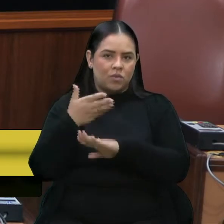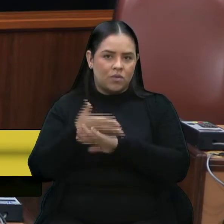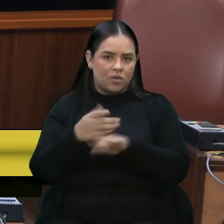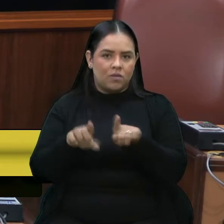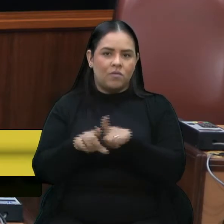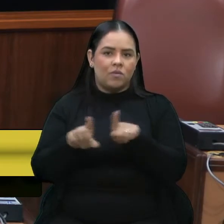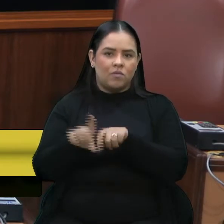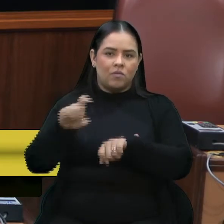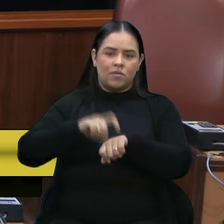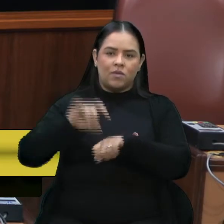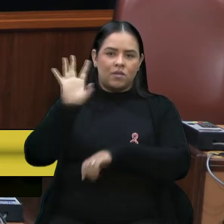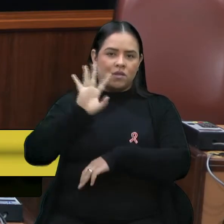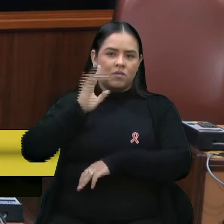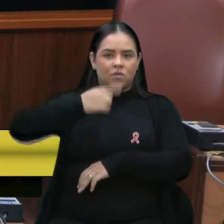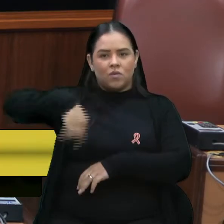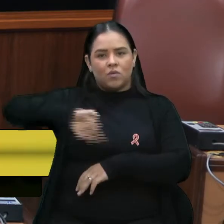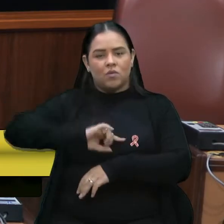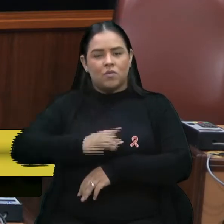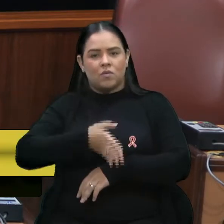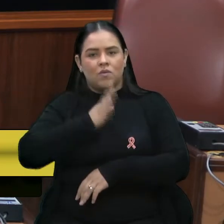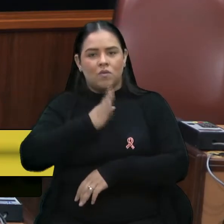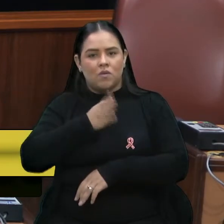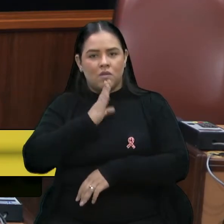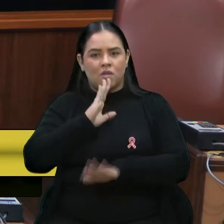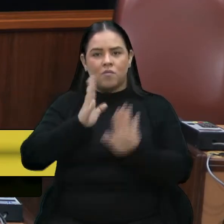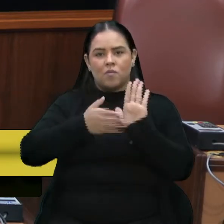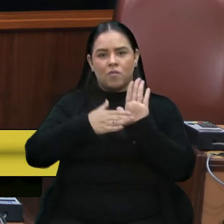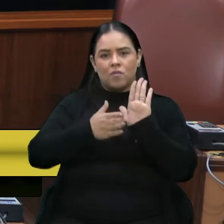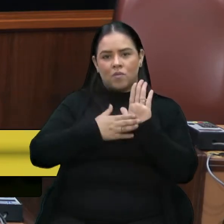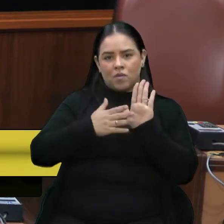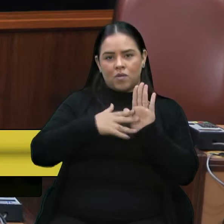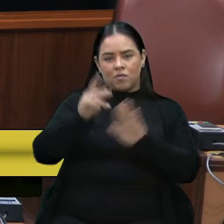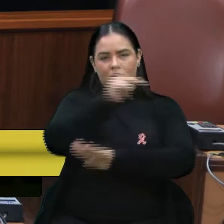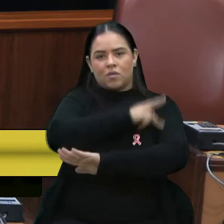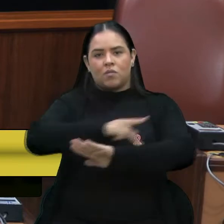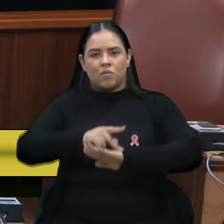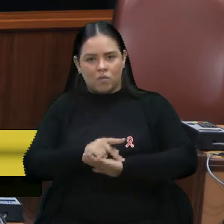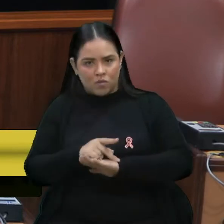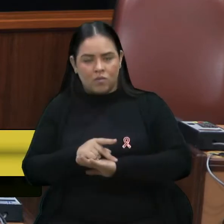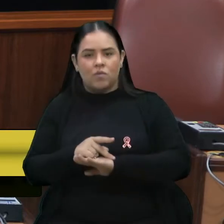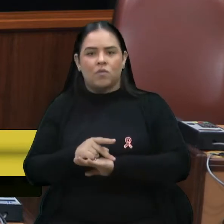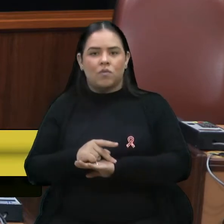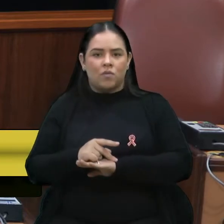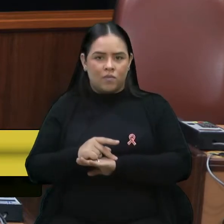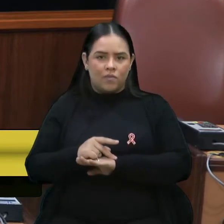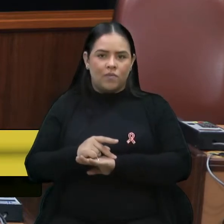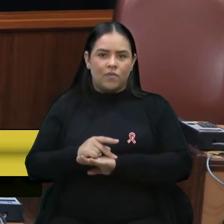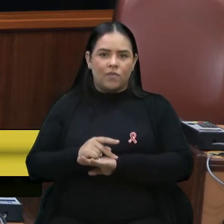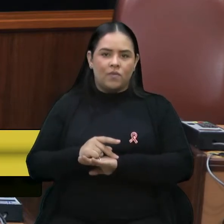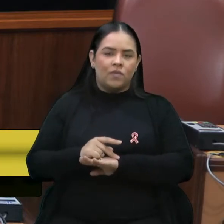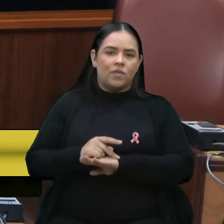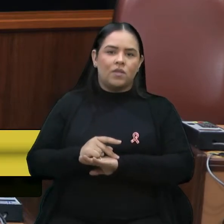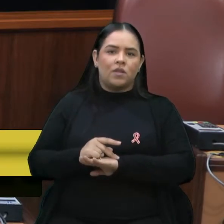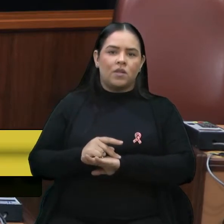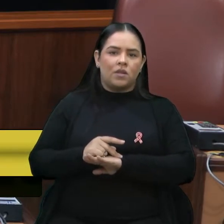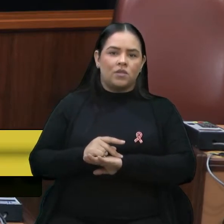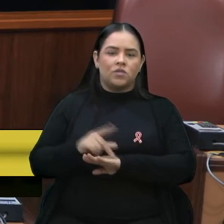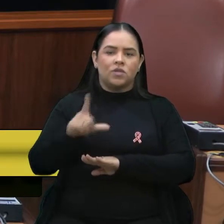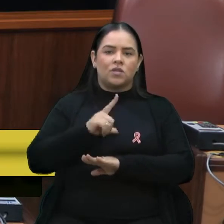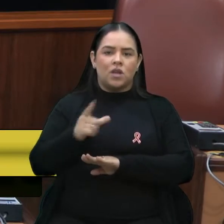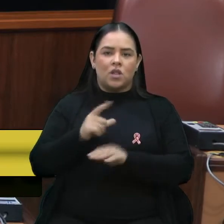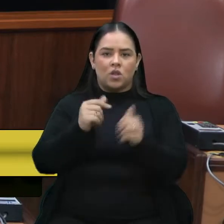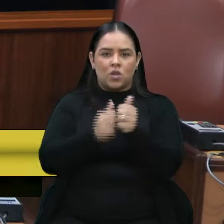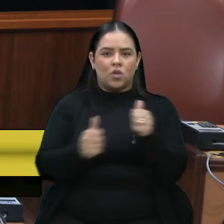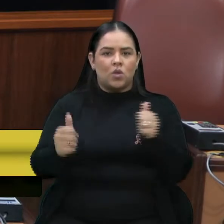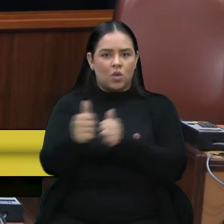um momento legal para a gente conhecer uma proposta pedagógica de organização curricular alternada. Então,